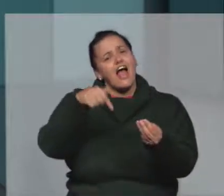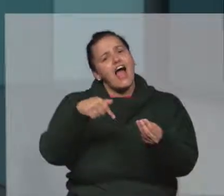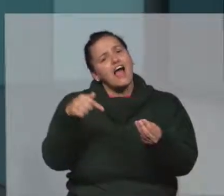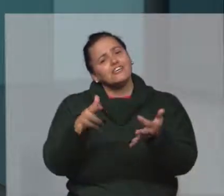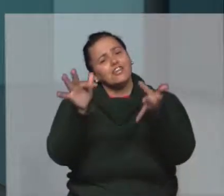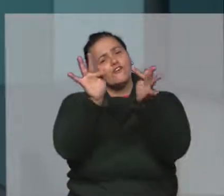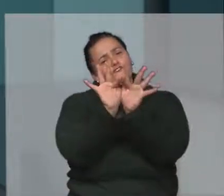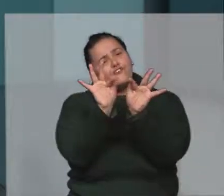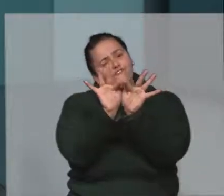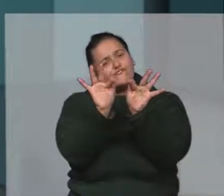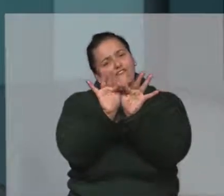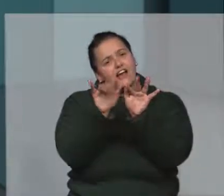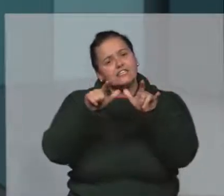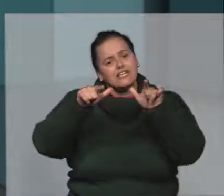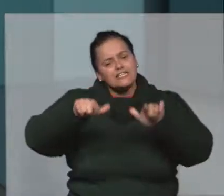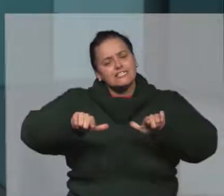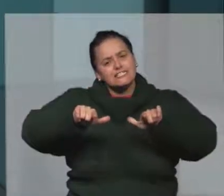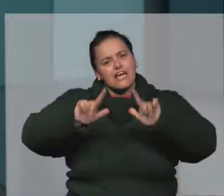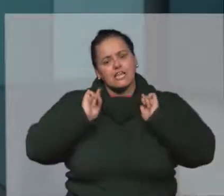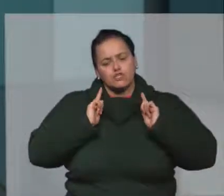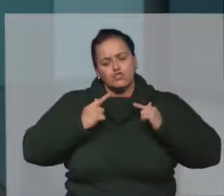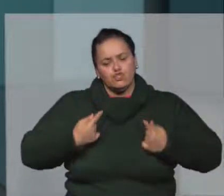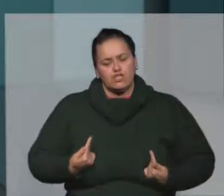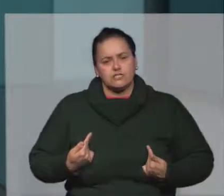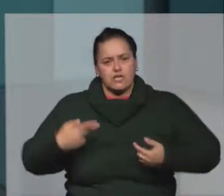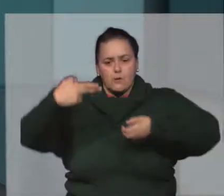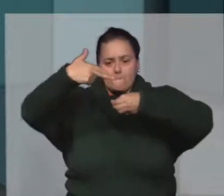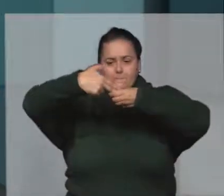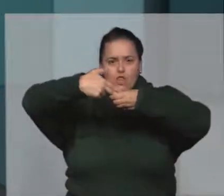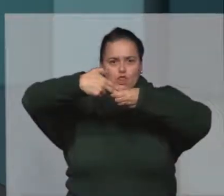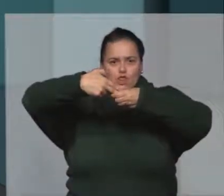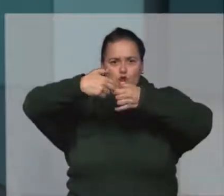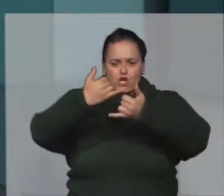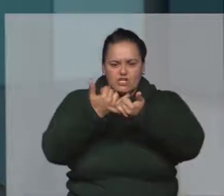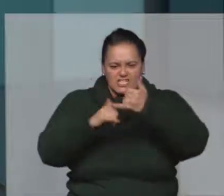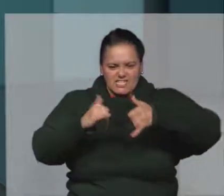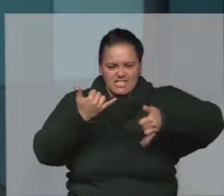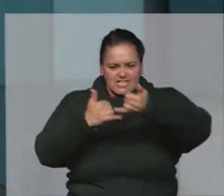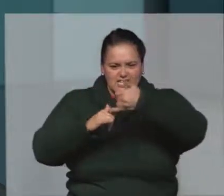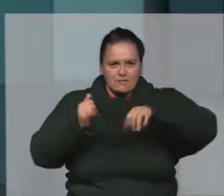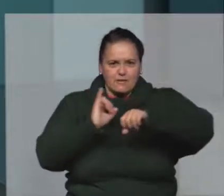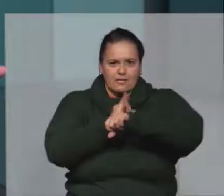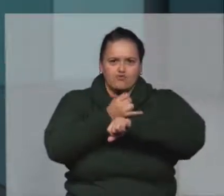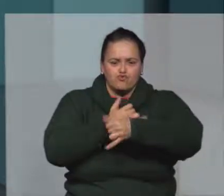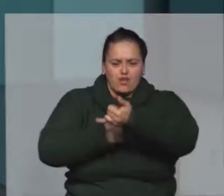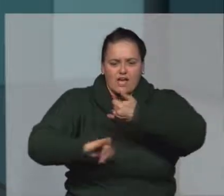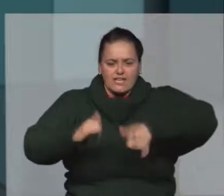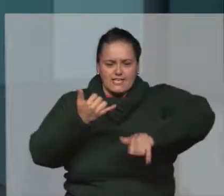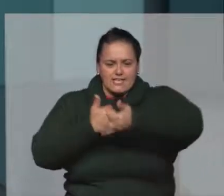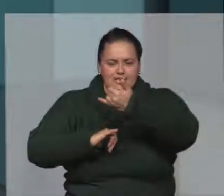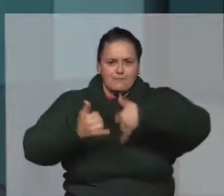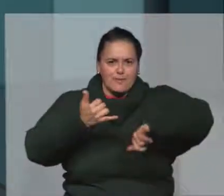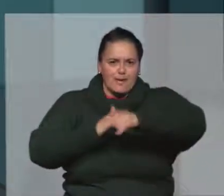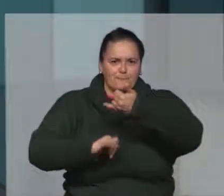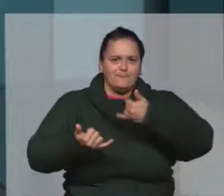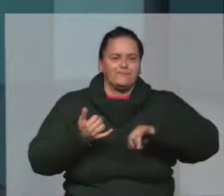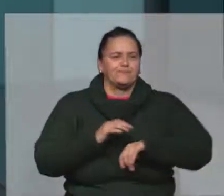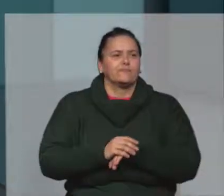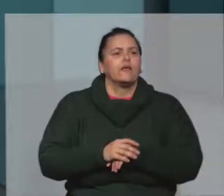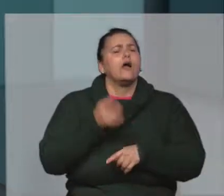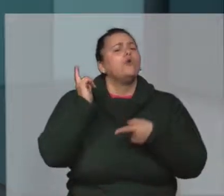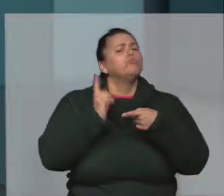aqui pela instituição nessa área de gestão petroquímica, da química, das indústrias petroquímicas.